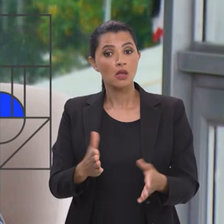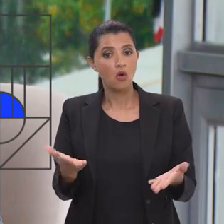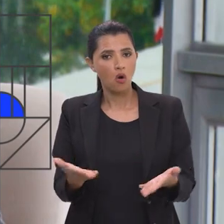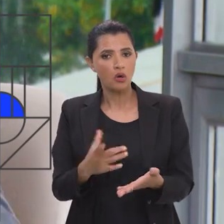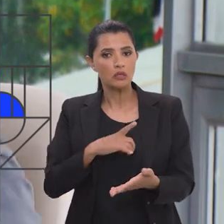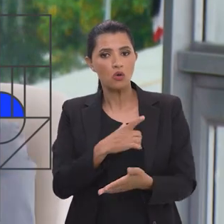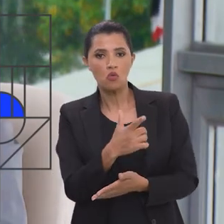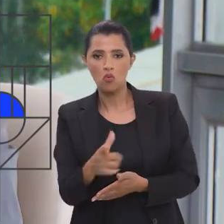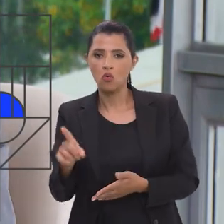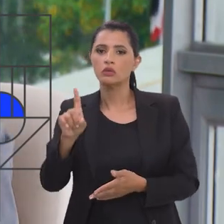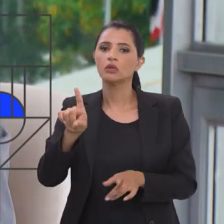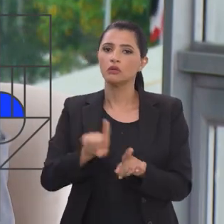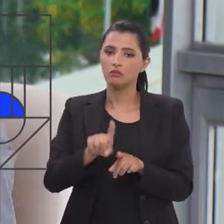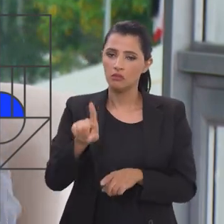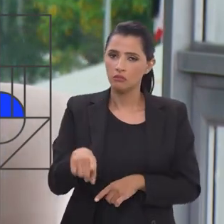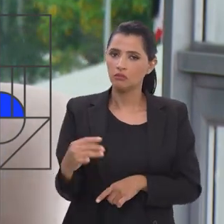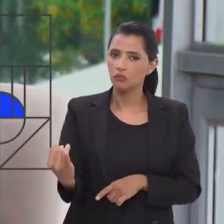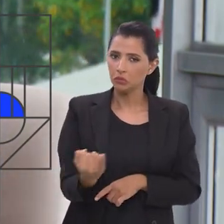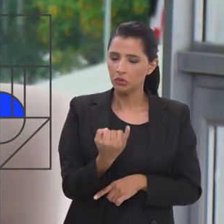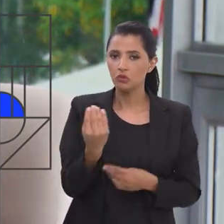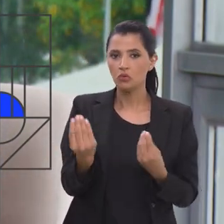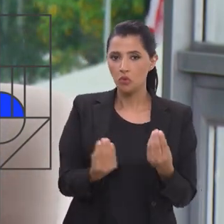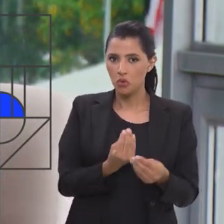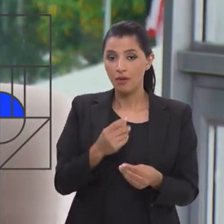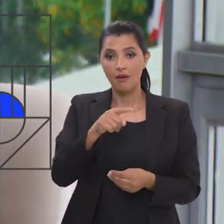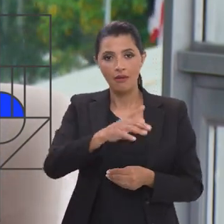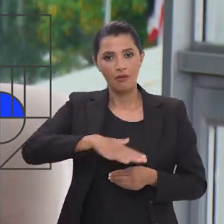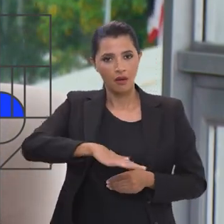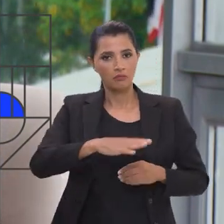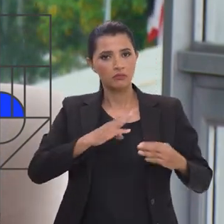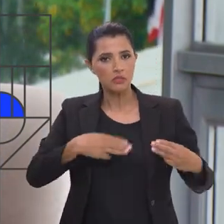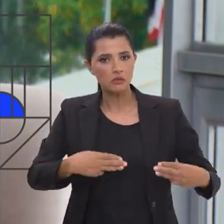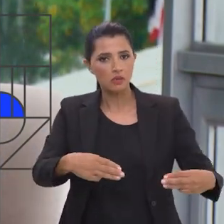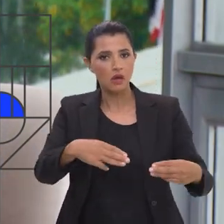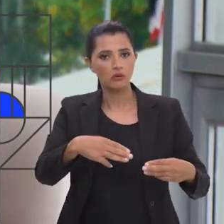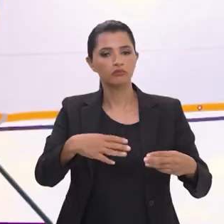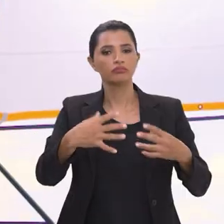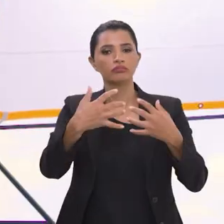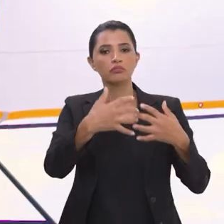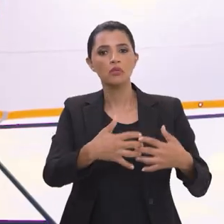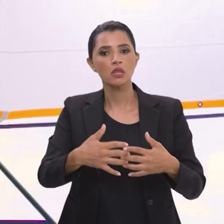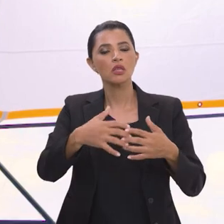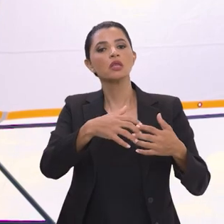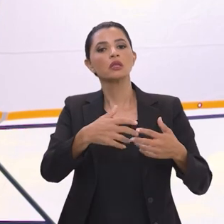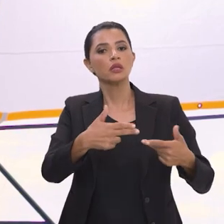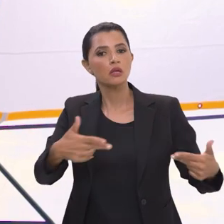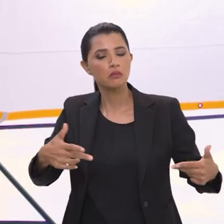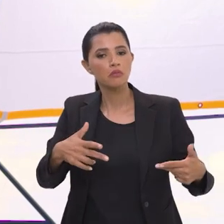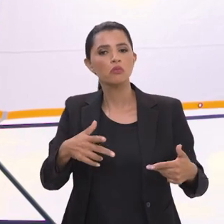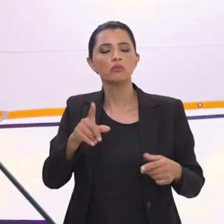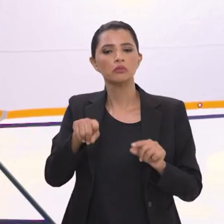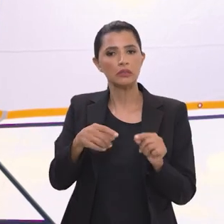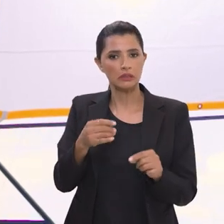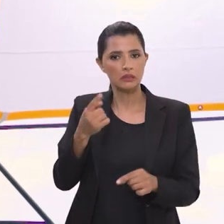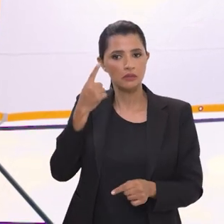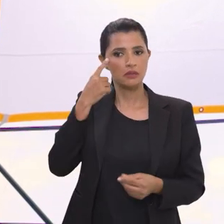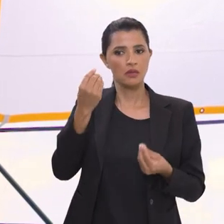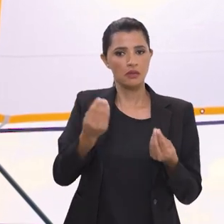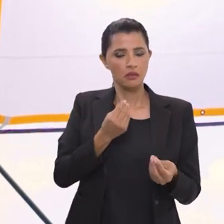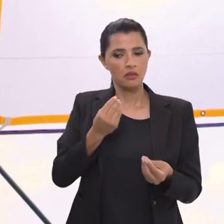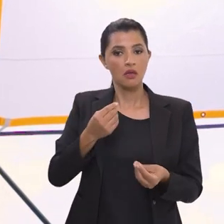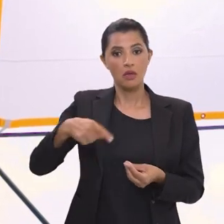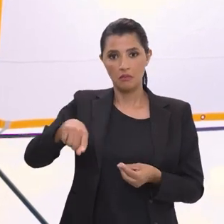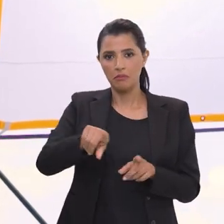nós temos uma outra ação muito importante que é a ação do Ministério dos Transportes. Para que você tenha uma ideia, Paulo, e os